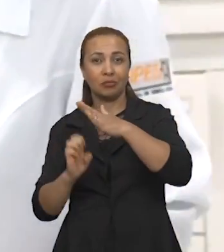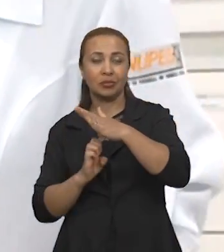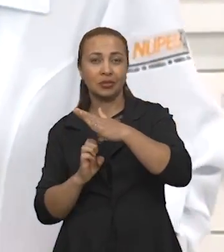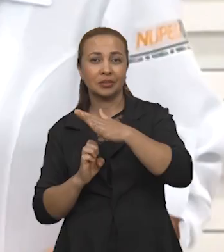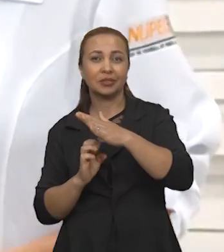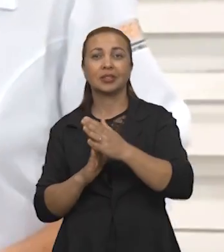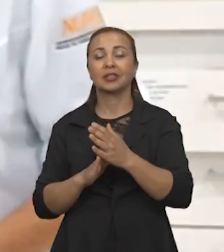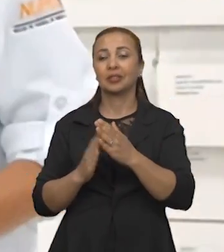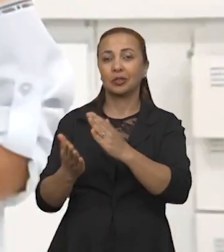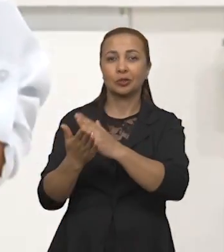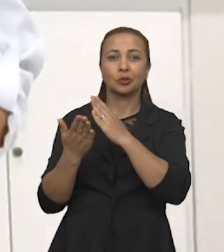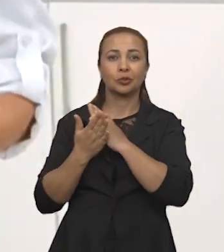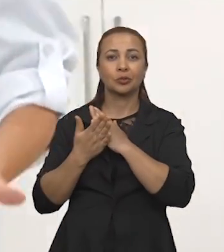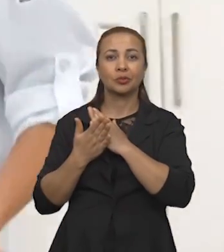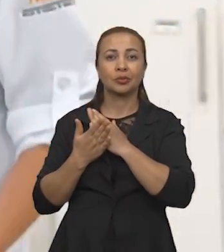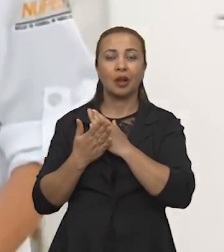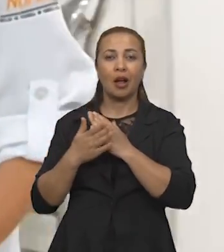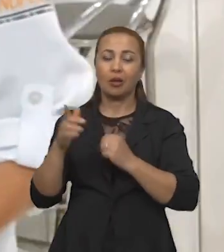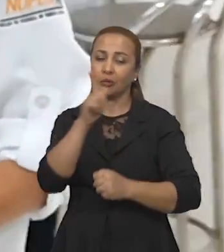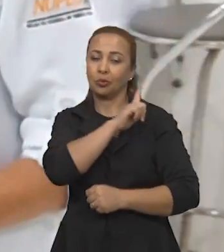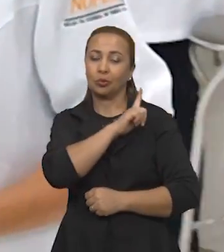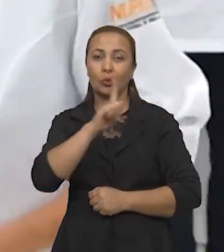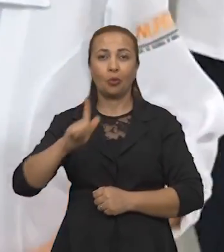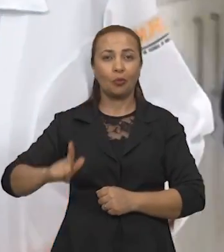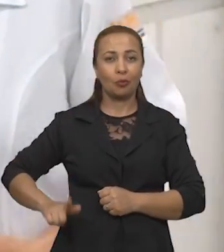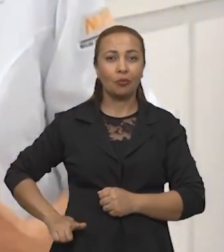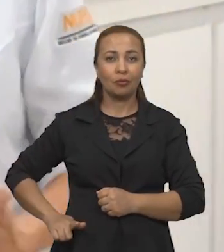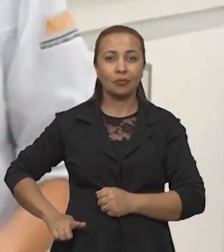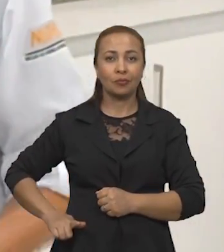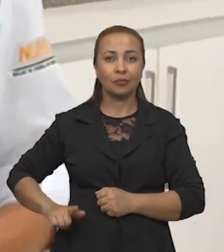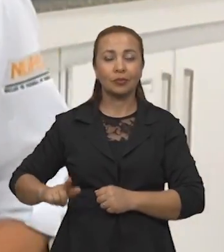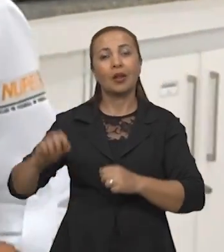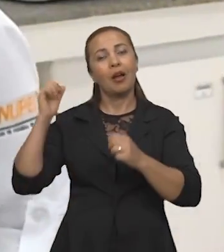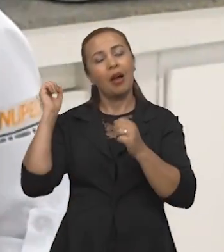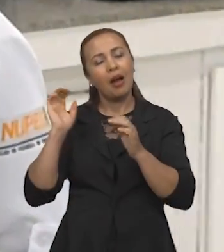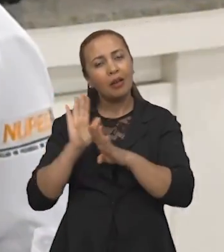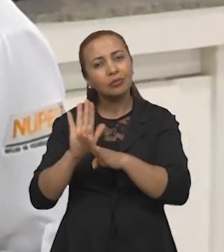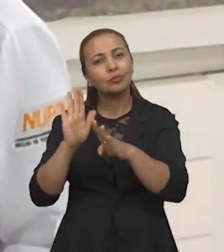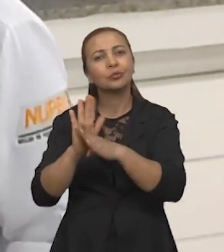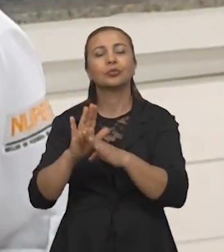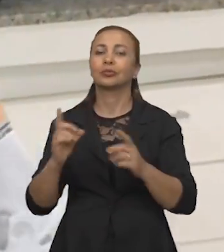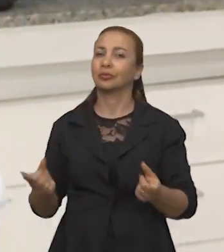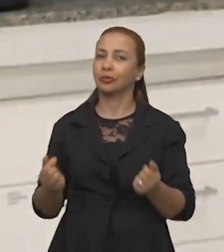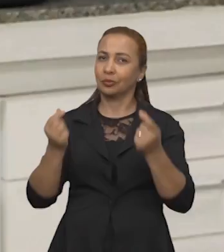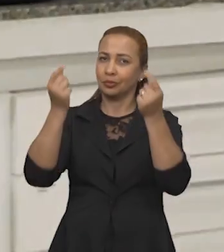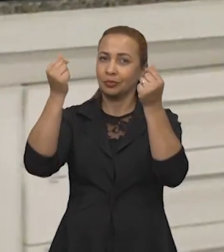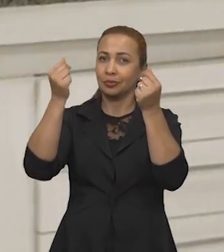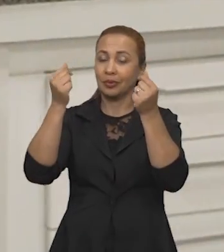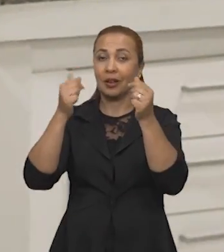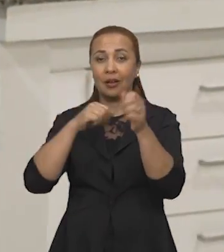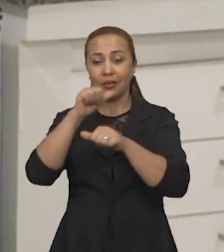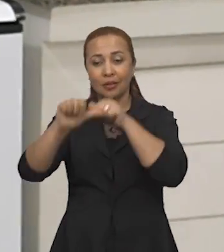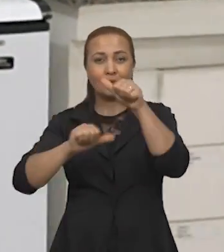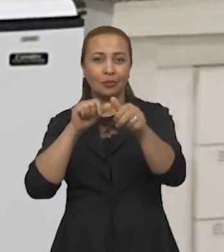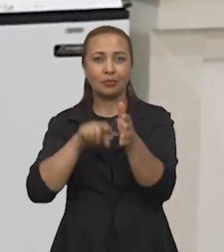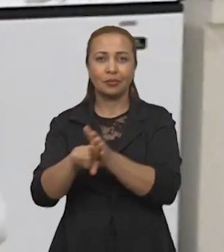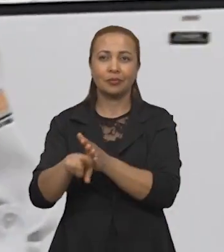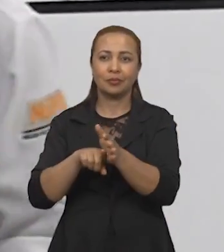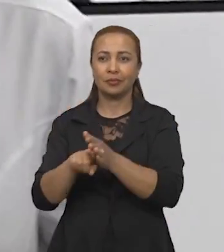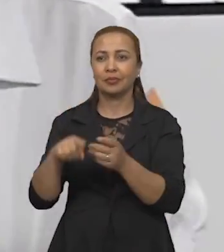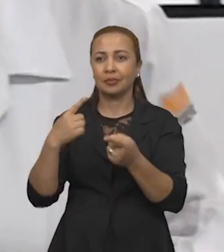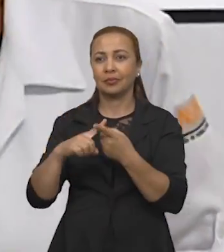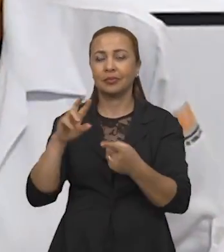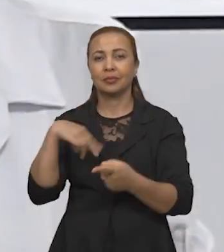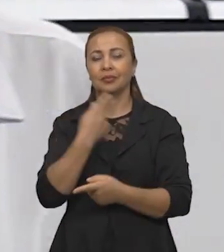fomento, dos gestores públicos, patrocinarem o desenvolvimento dessas pesquisas, porque, como vocês